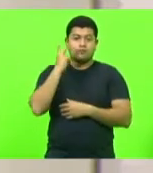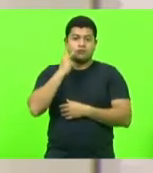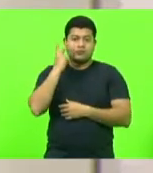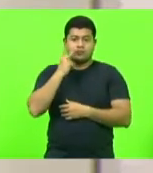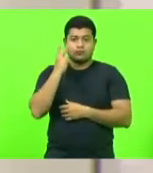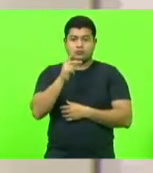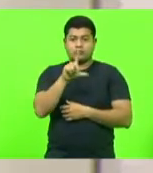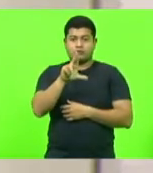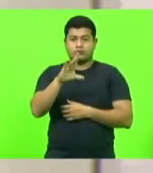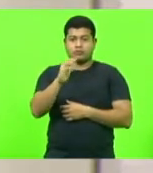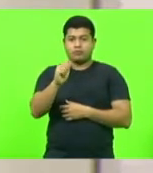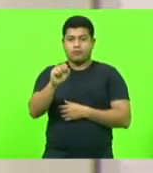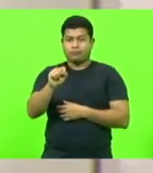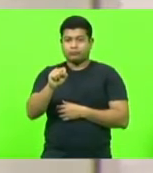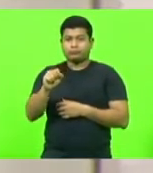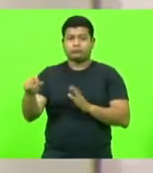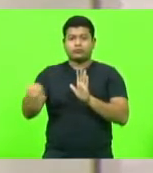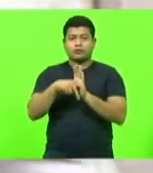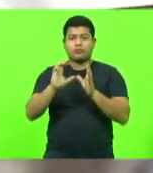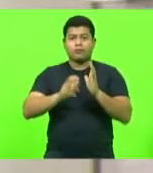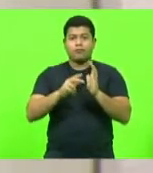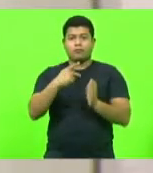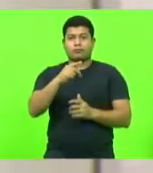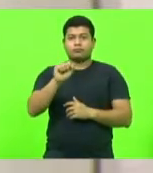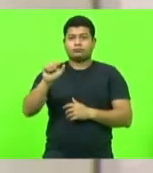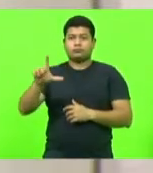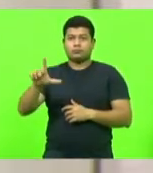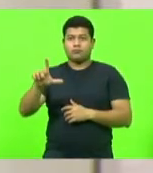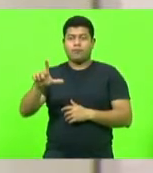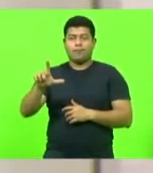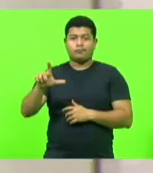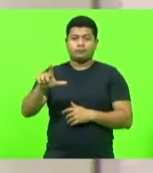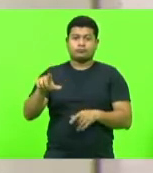partido, Partido Liberal, o presidente do partido,